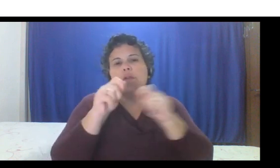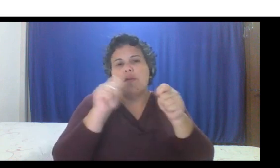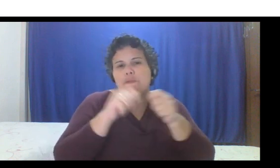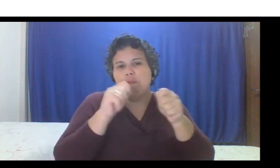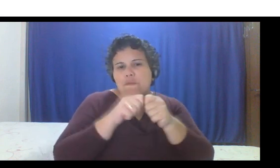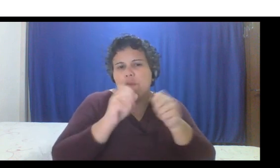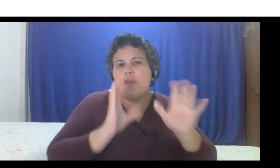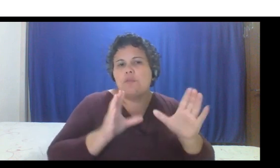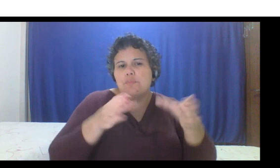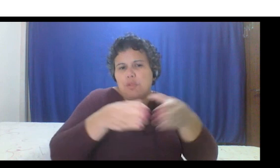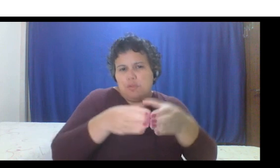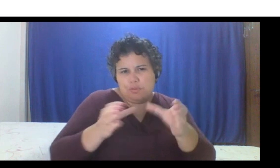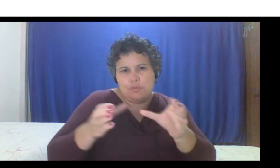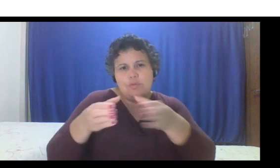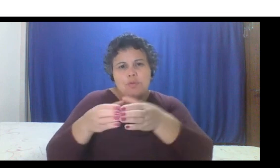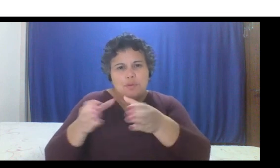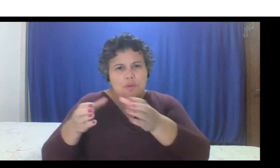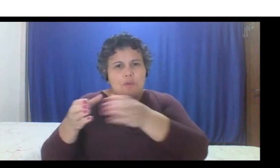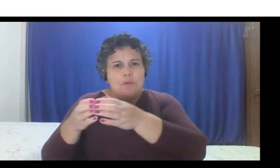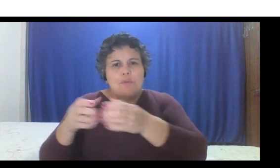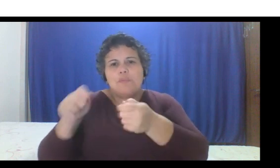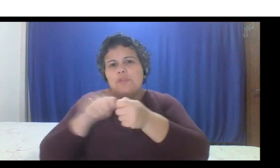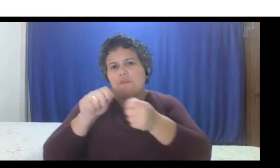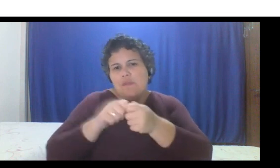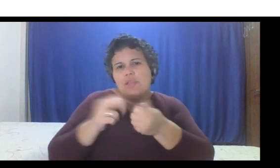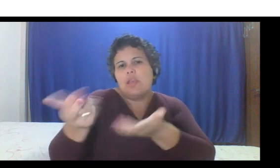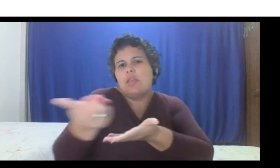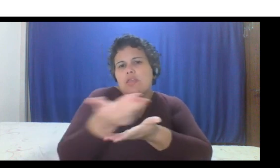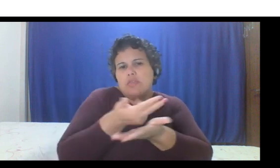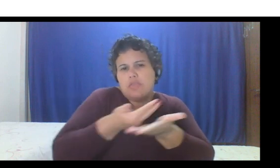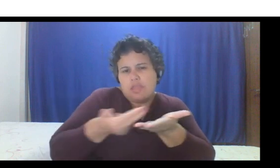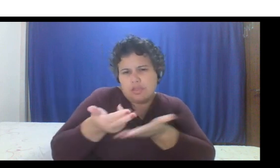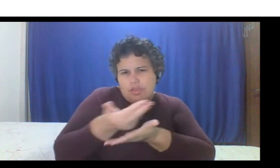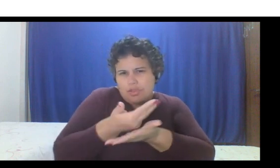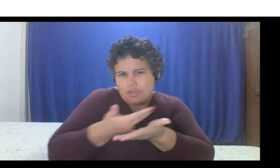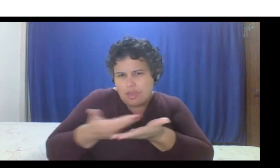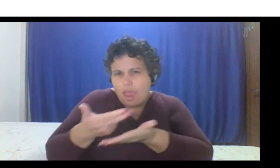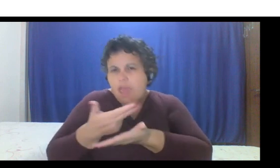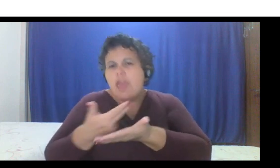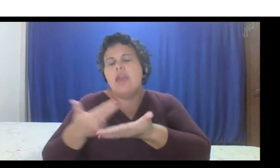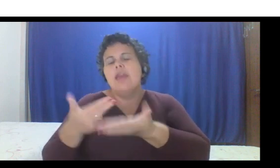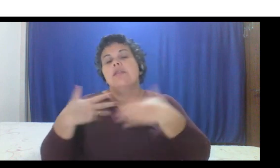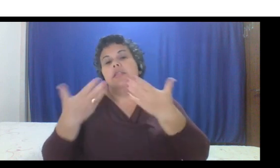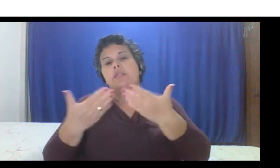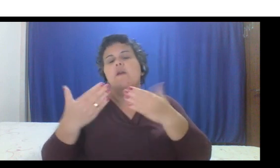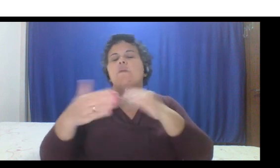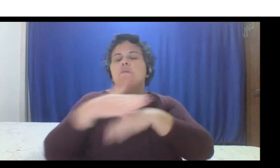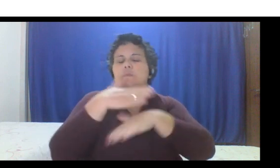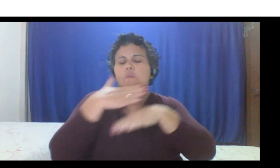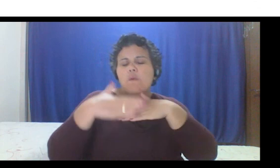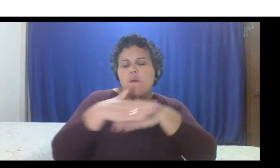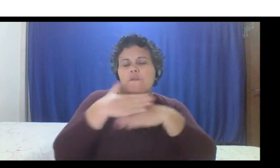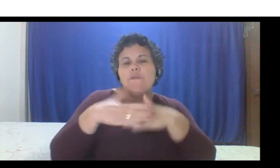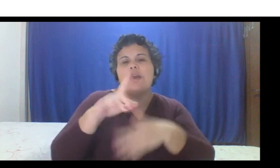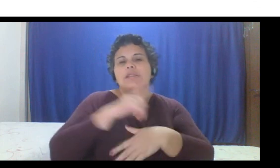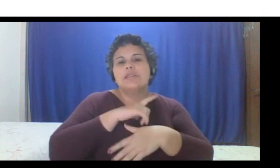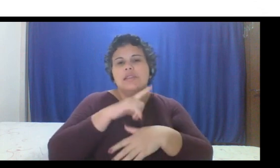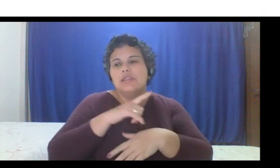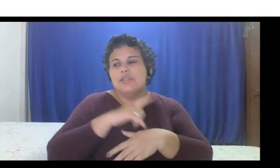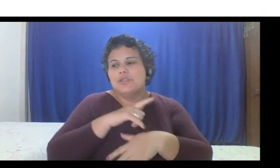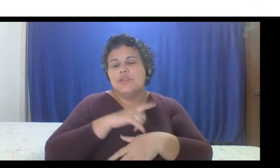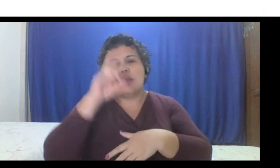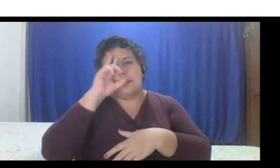etc., e fazer desenhos em cima disso, e qualquer conversa que a gente tinha com as lideranças,